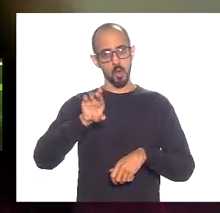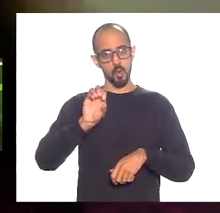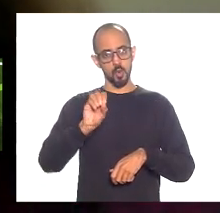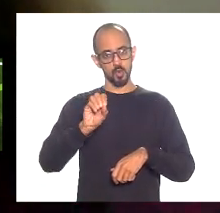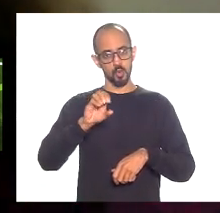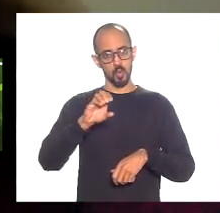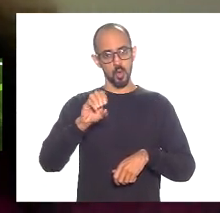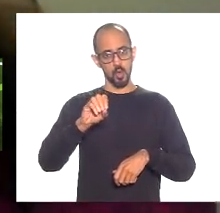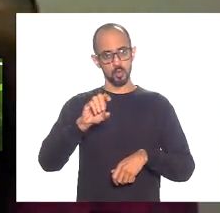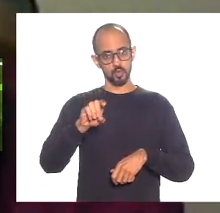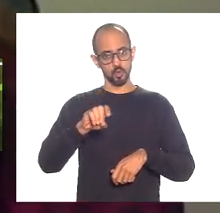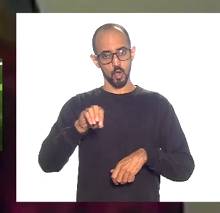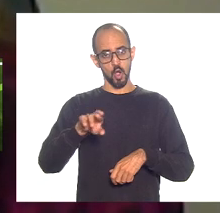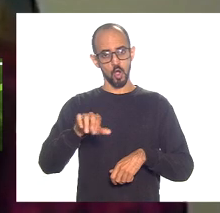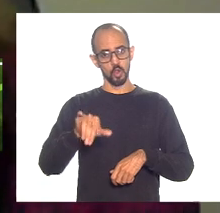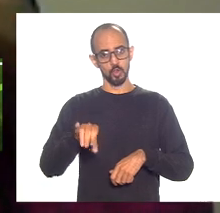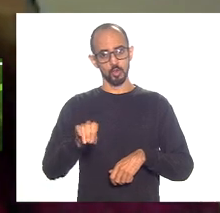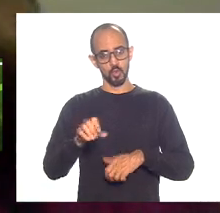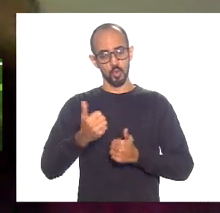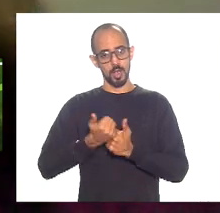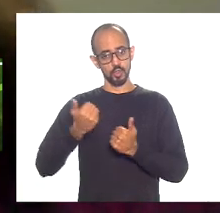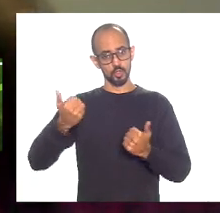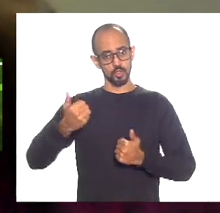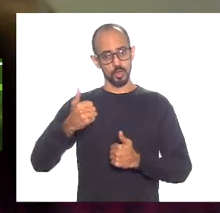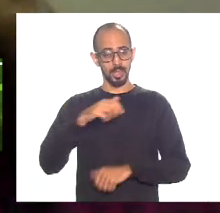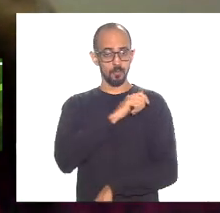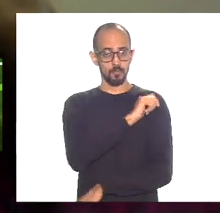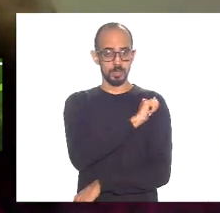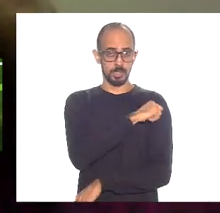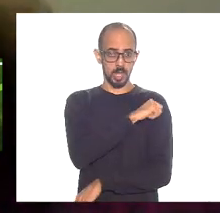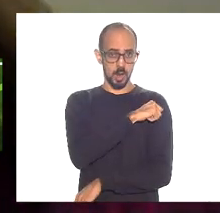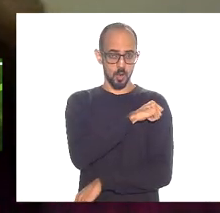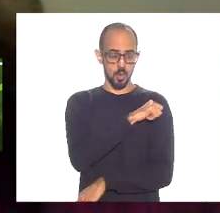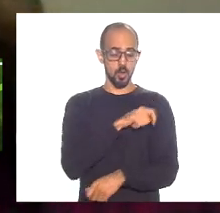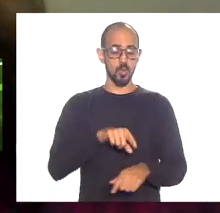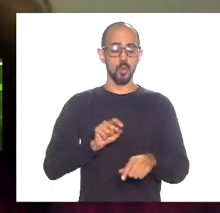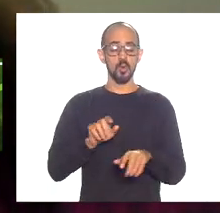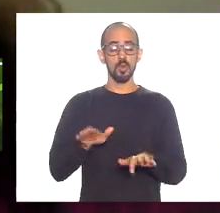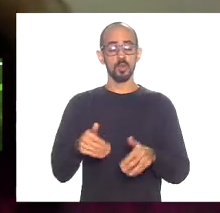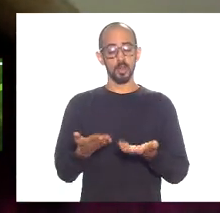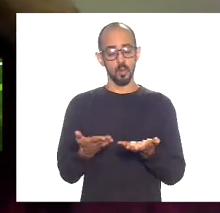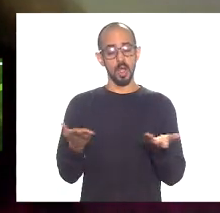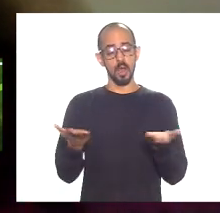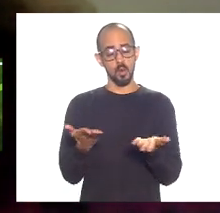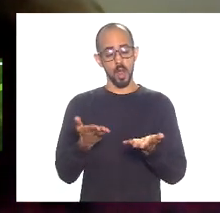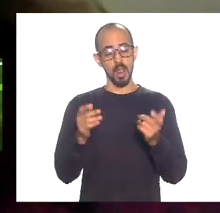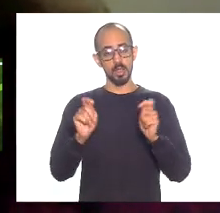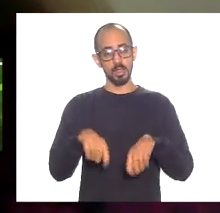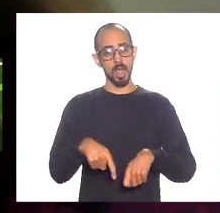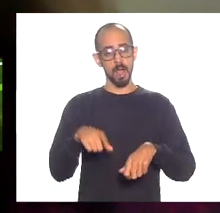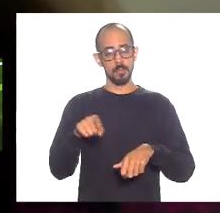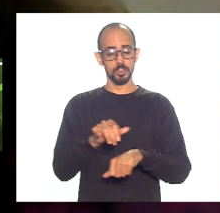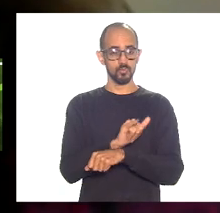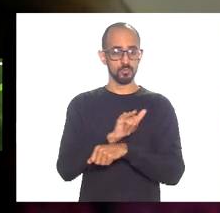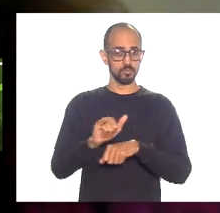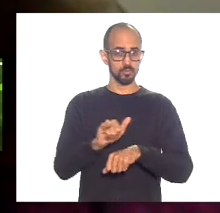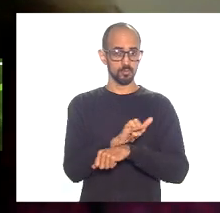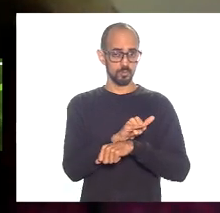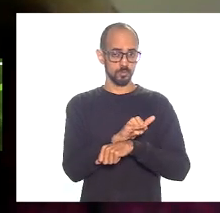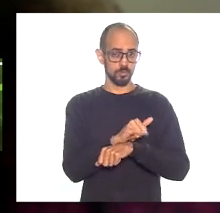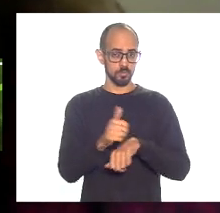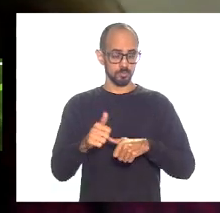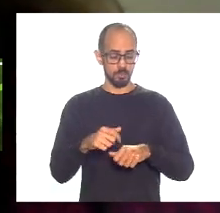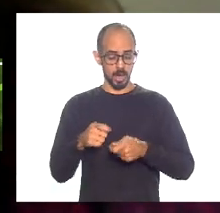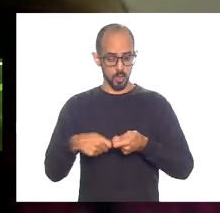nesse tema, também a Magda, ex-presidente da ANP, a gente ter mecanismos de acompanhamento e de